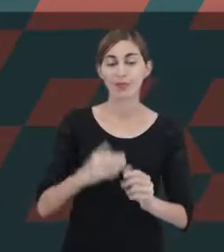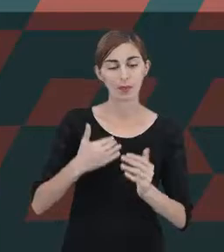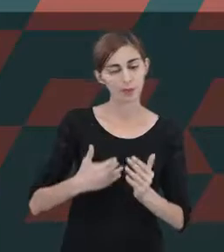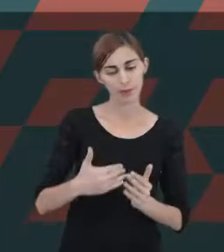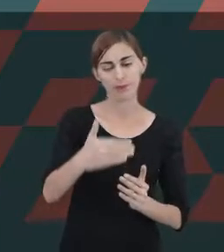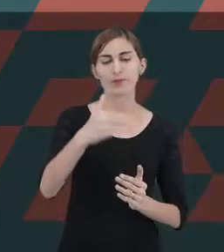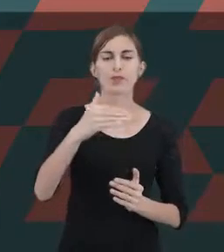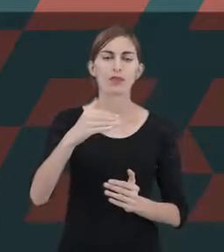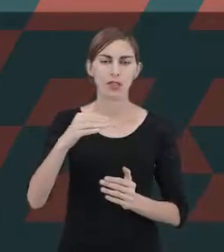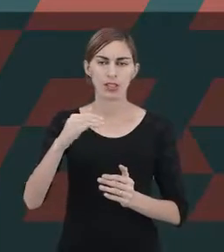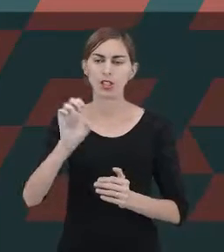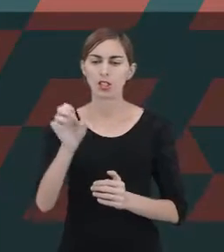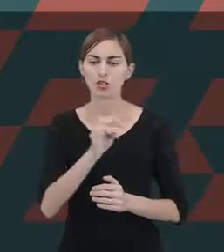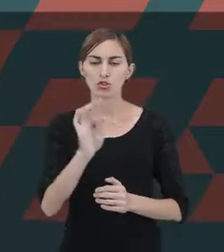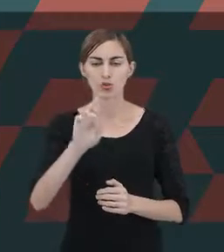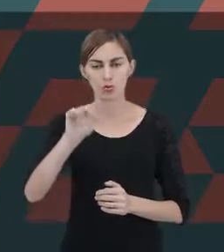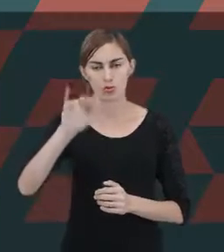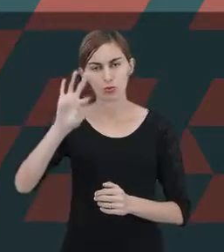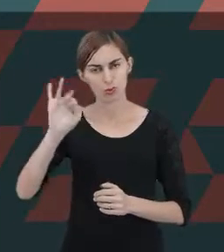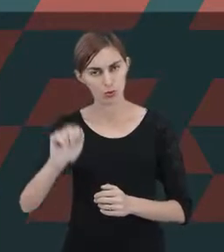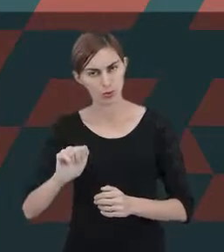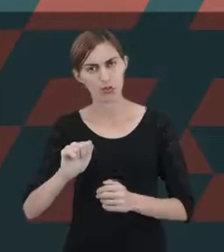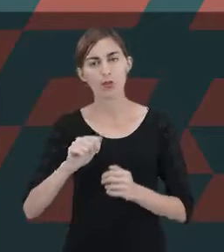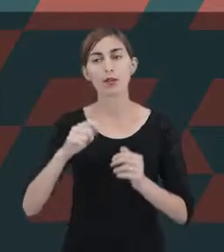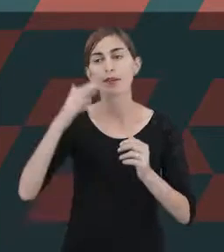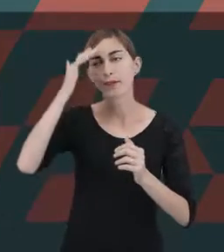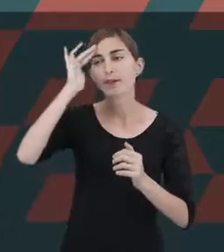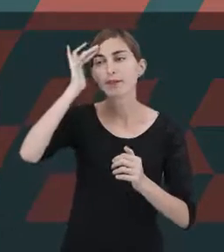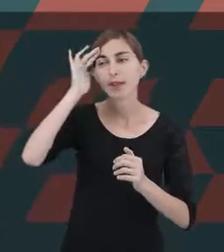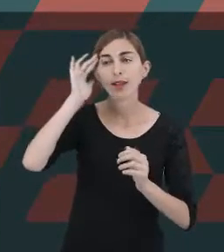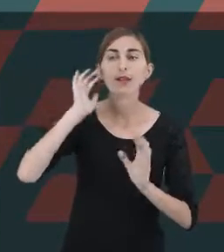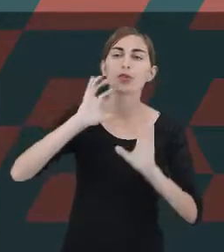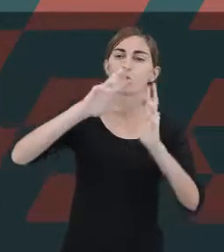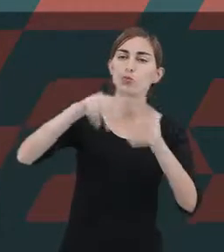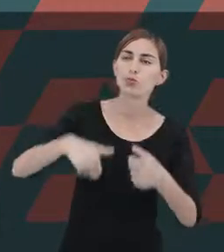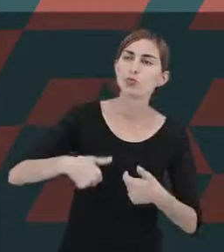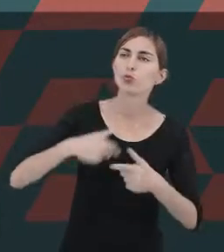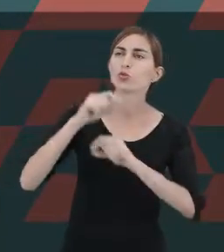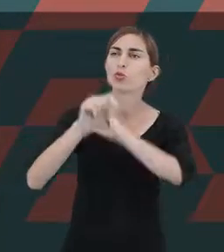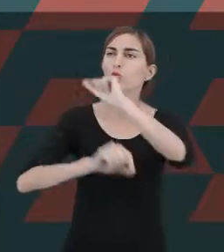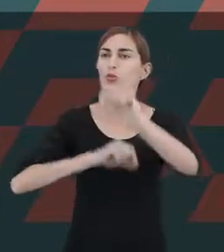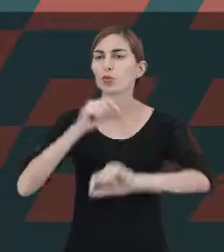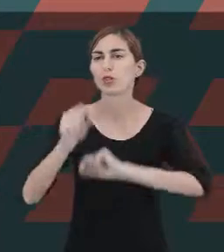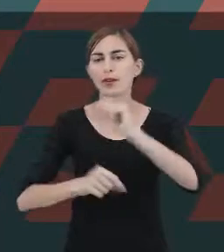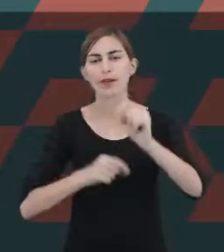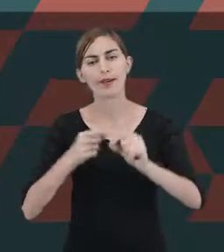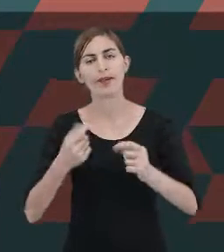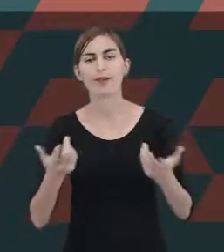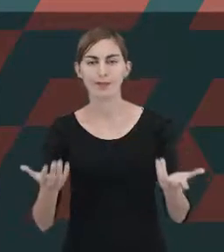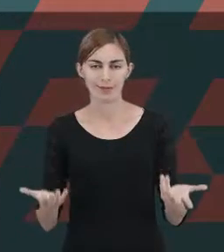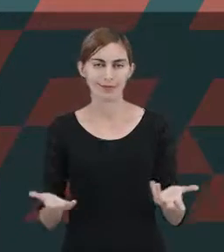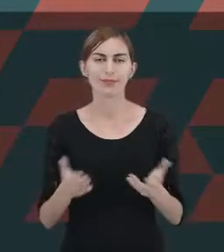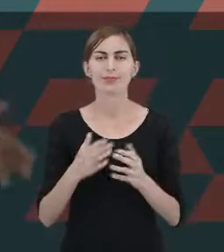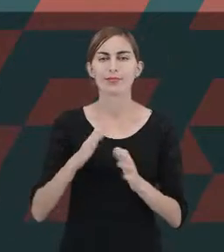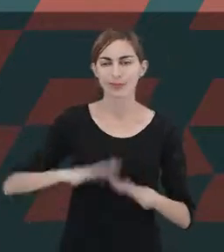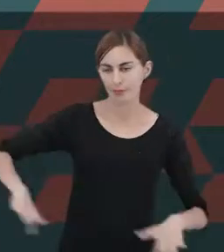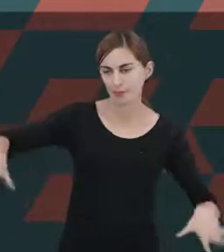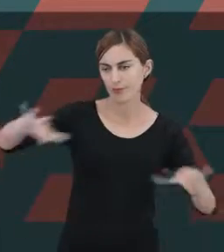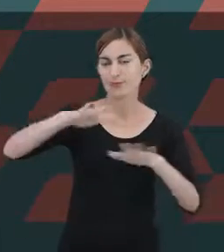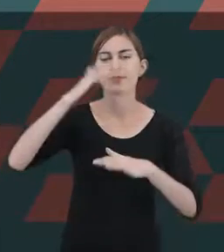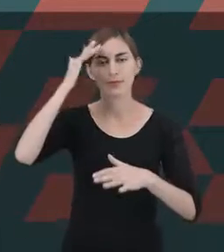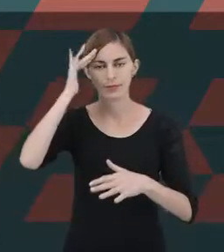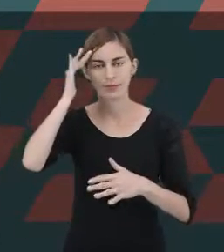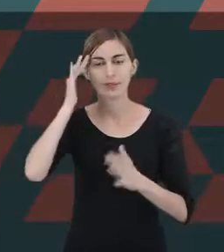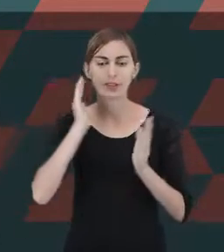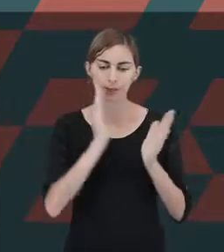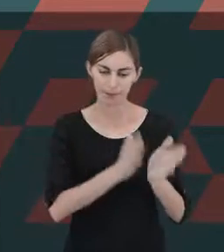criança começa a entender o seu mundo e o seu meio a partir dessas categorias e passa a sequenciar